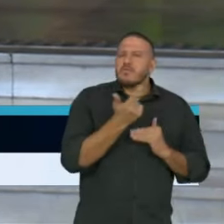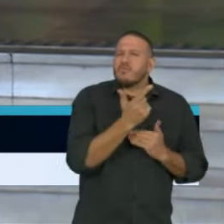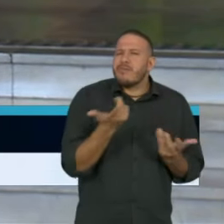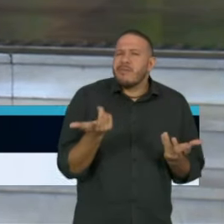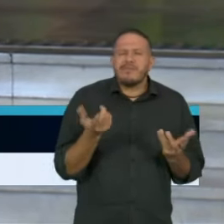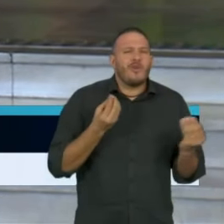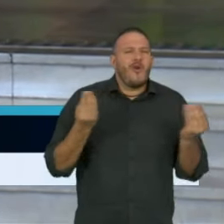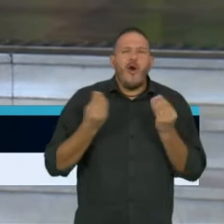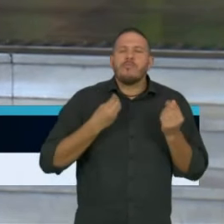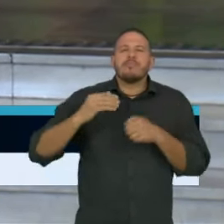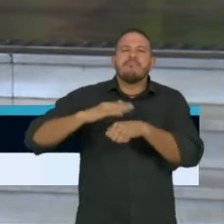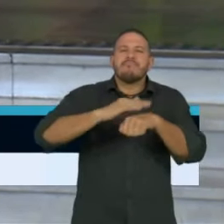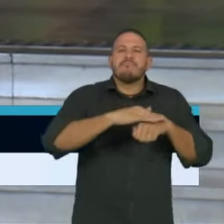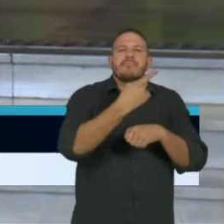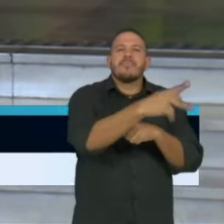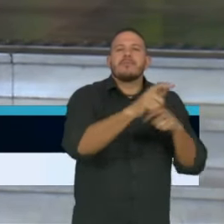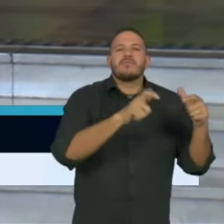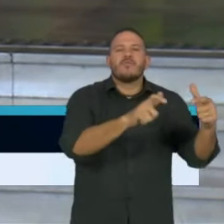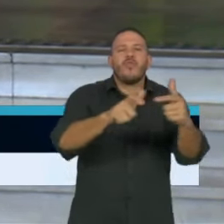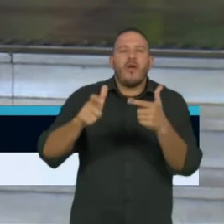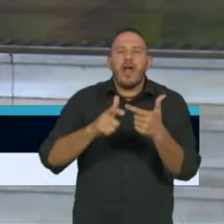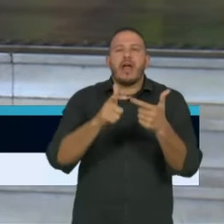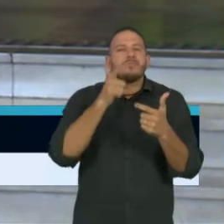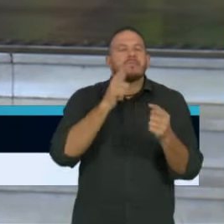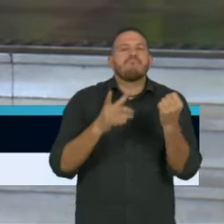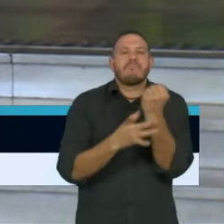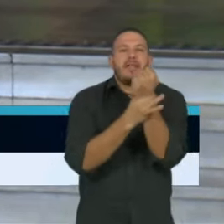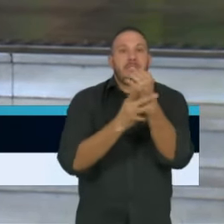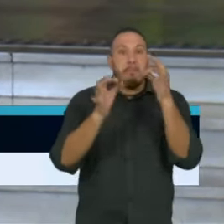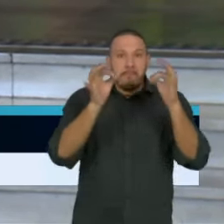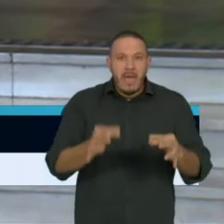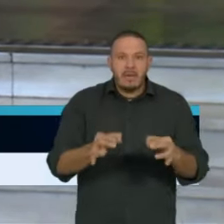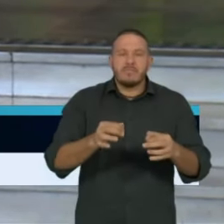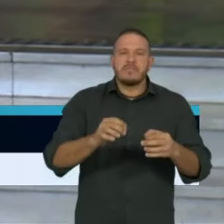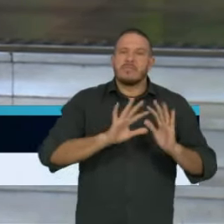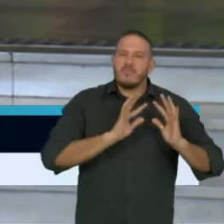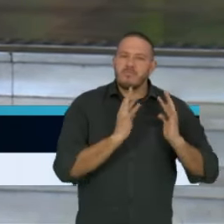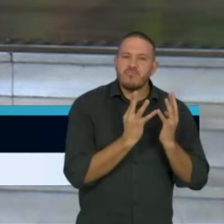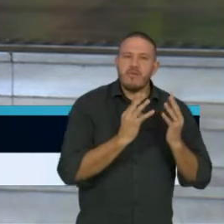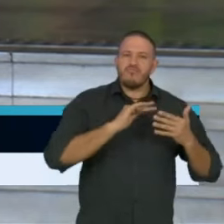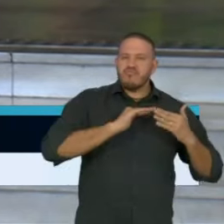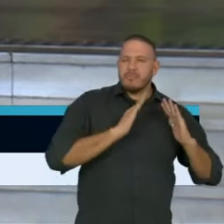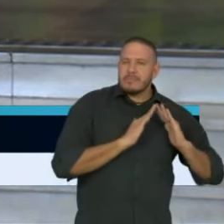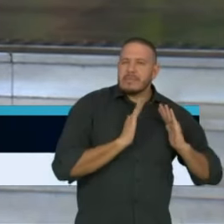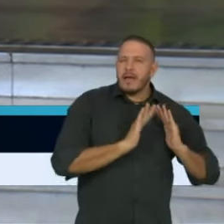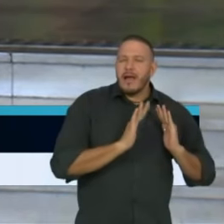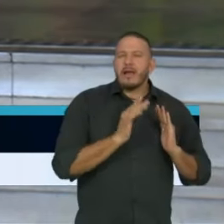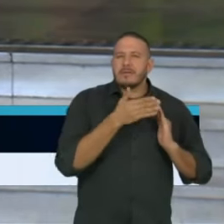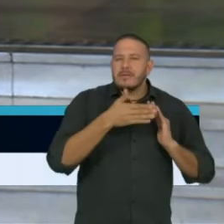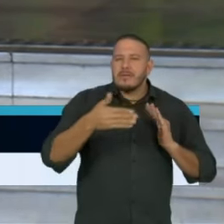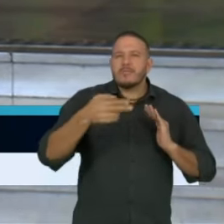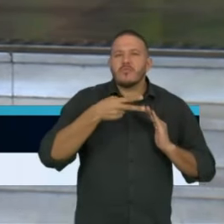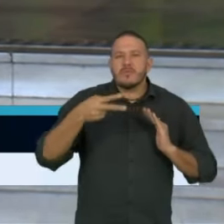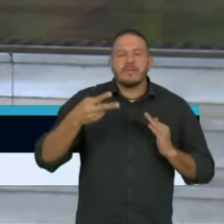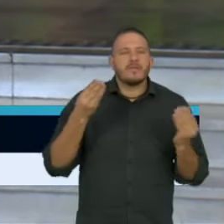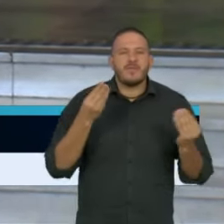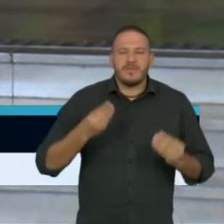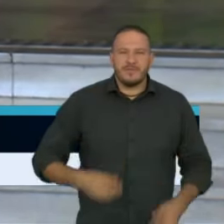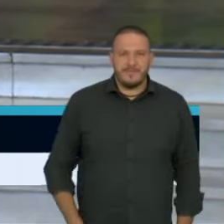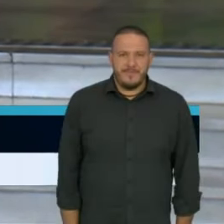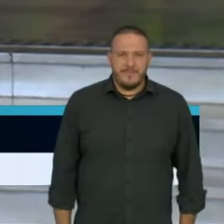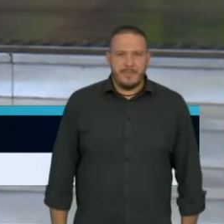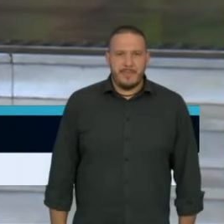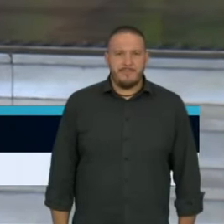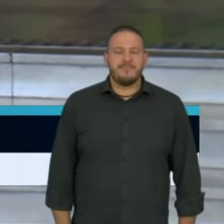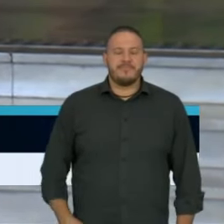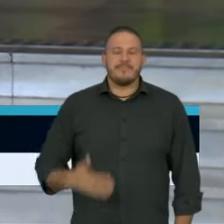locais para enfatizar, para garantir que esse isolamento permanecerá nos próximos 15 dias? Obrigada. Cláudia,